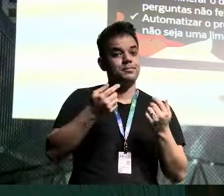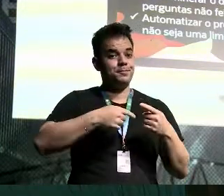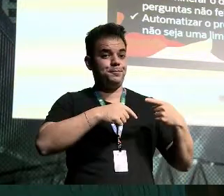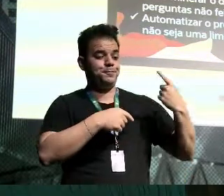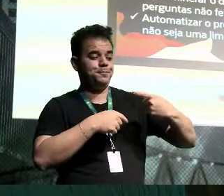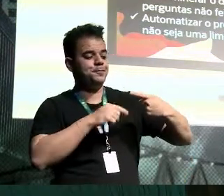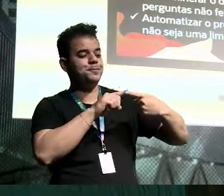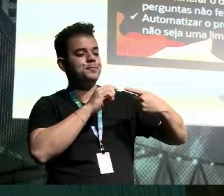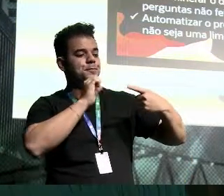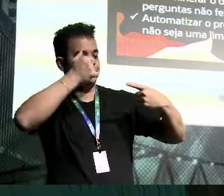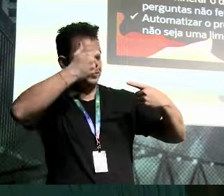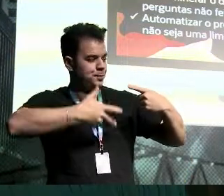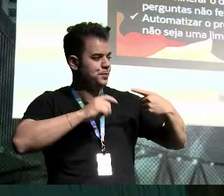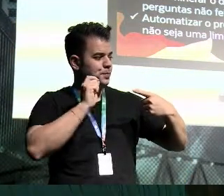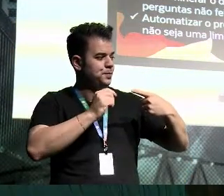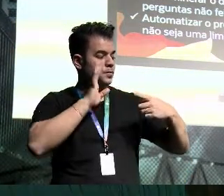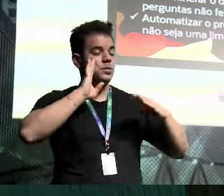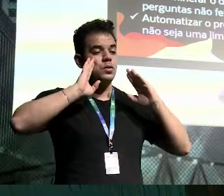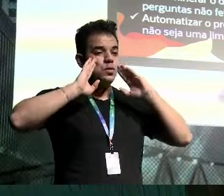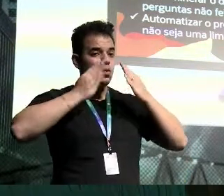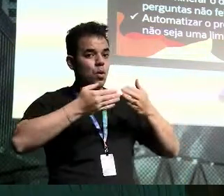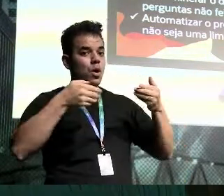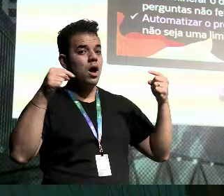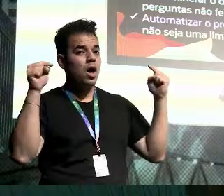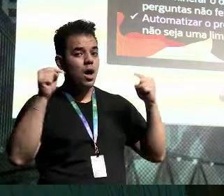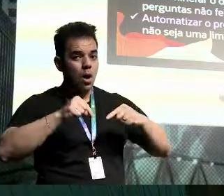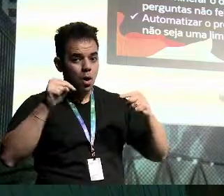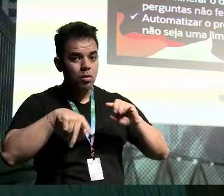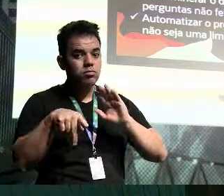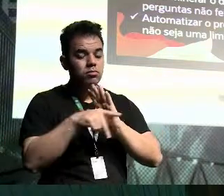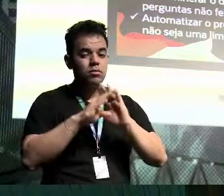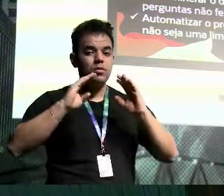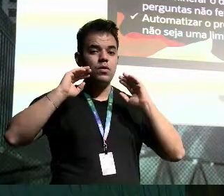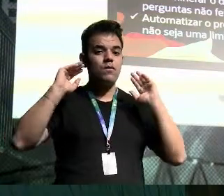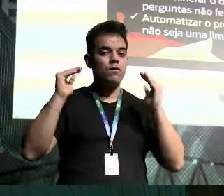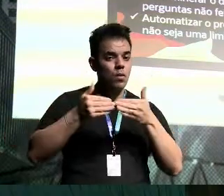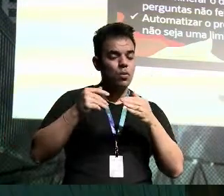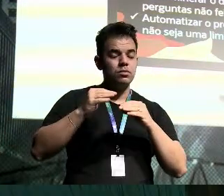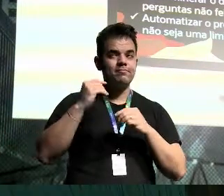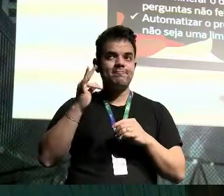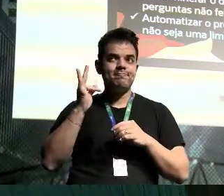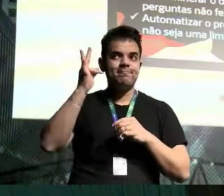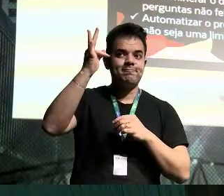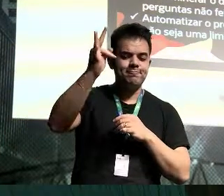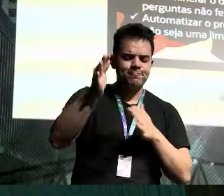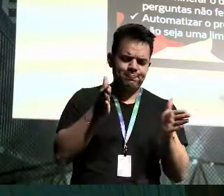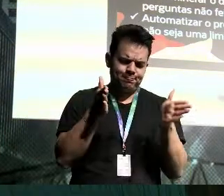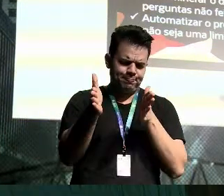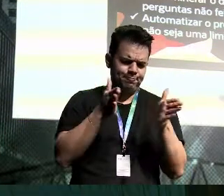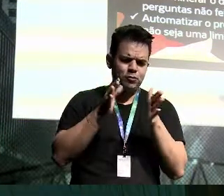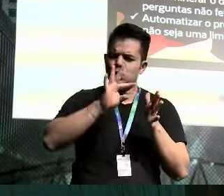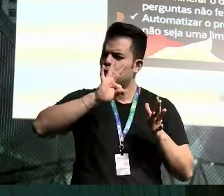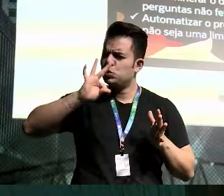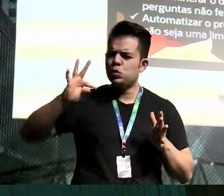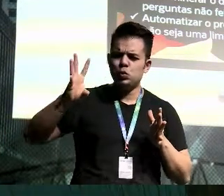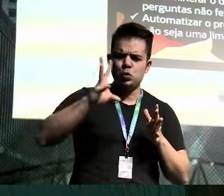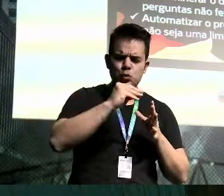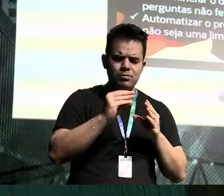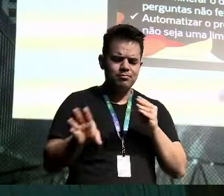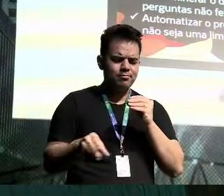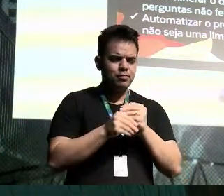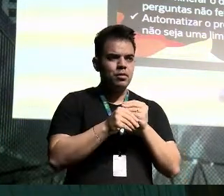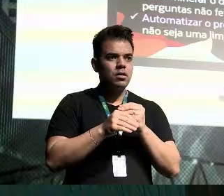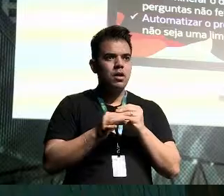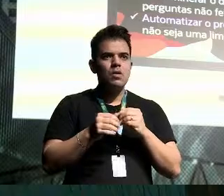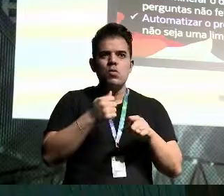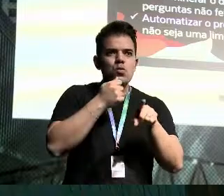Primeiro, olhando o agora, mas olhando para frente, é possível integrar tudo, inclusive aquilo que não existe